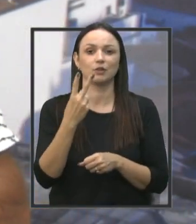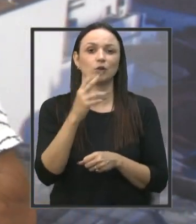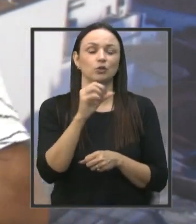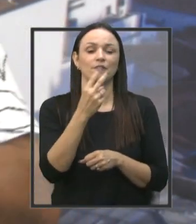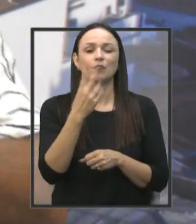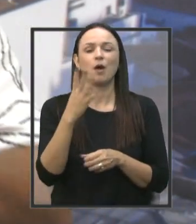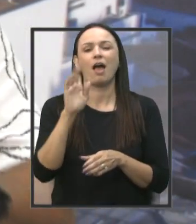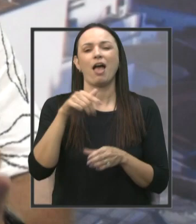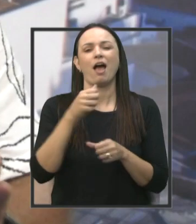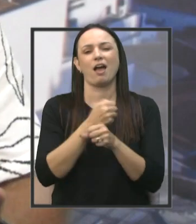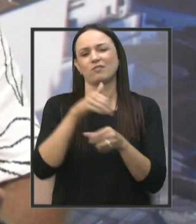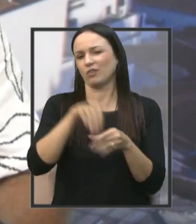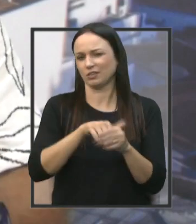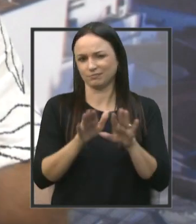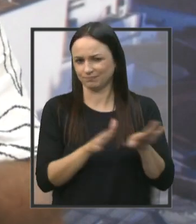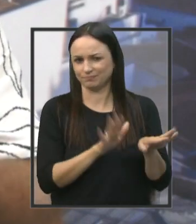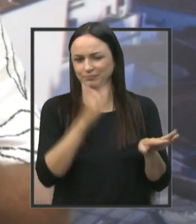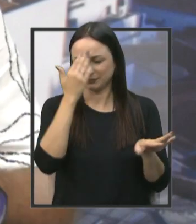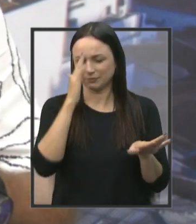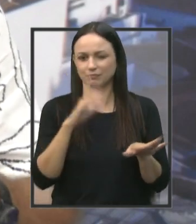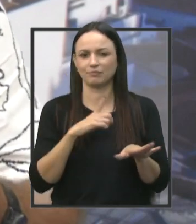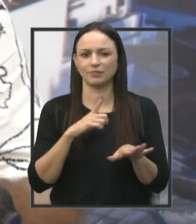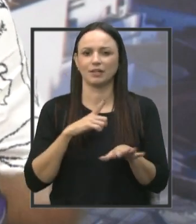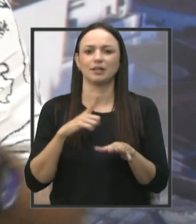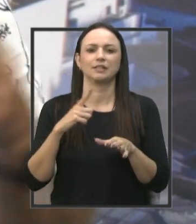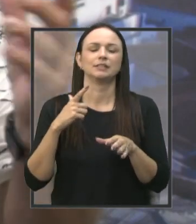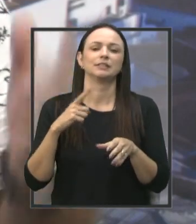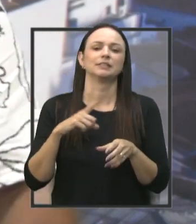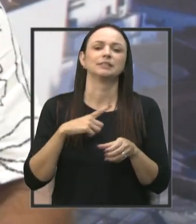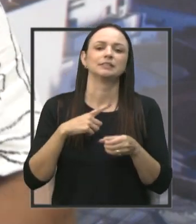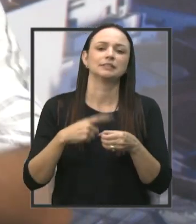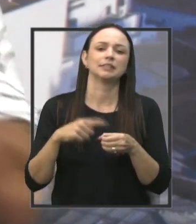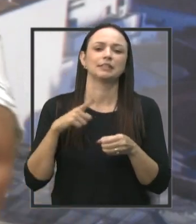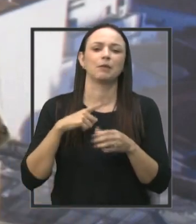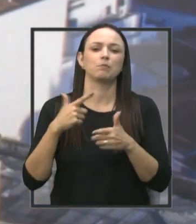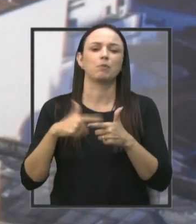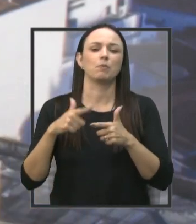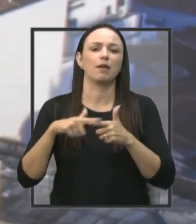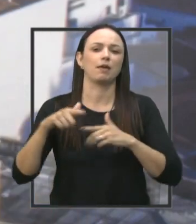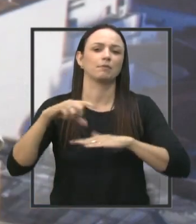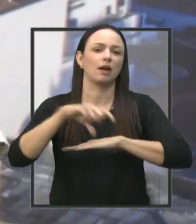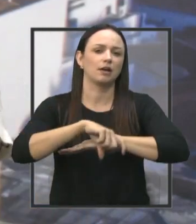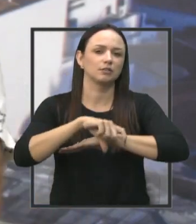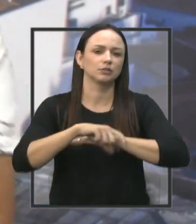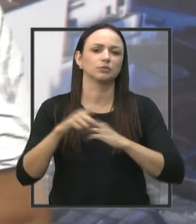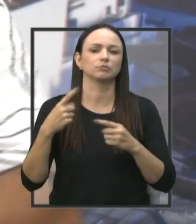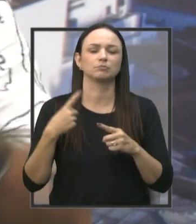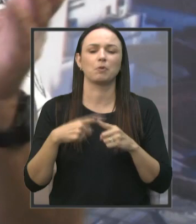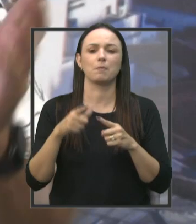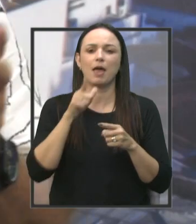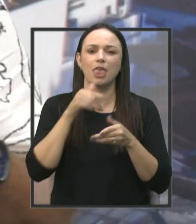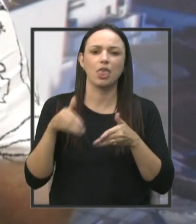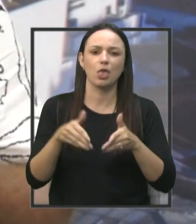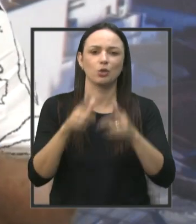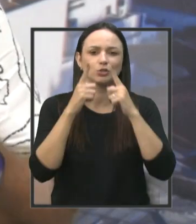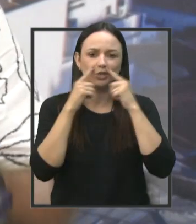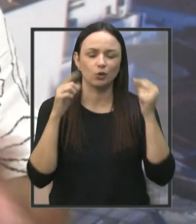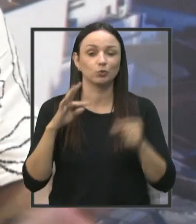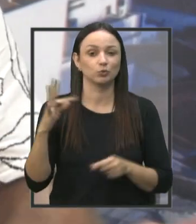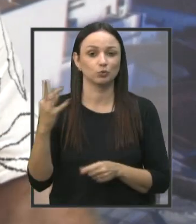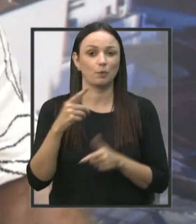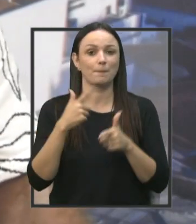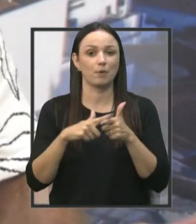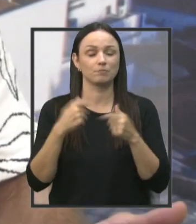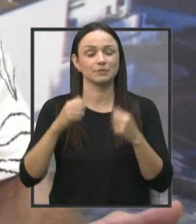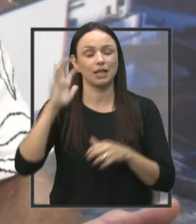é no eleitoral, você entendeu, né? Tem uma cidade com problema aí de galeria, tem uma cidade com problema do Rio Jaú, tudo isso são